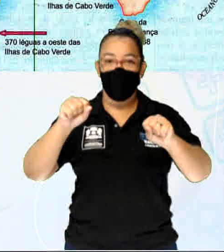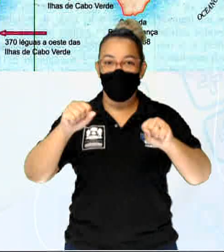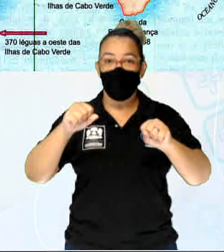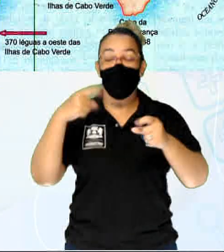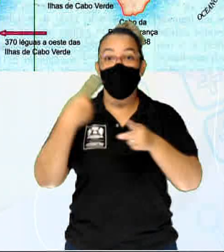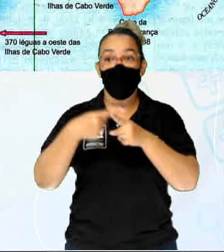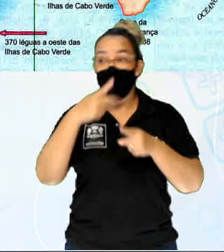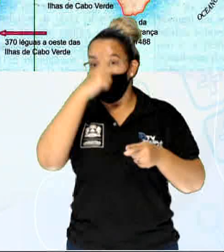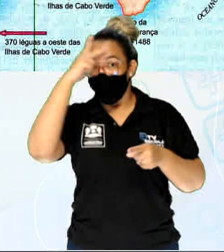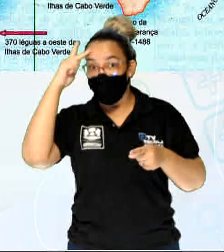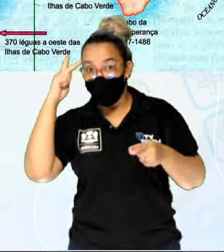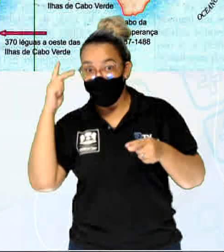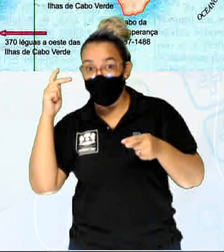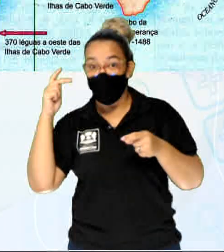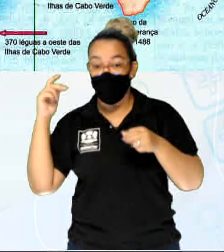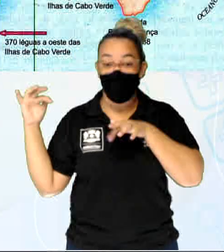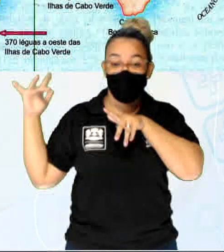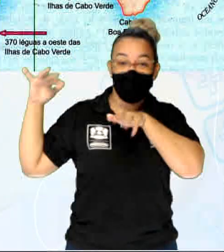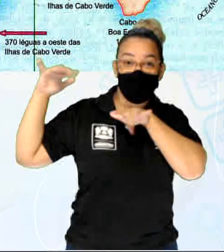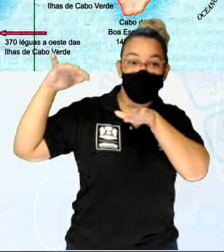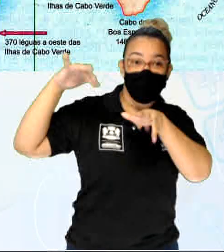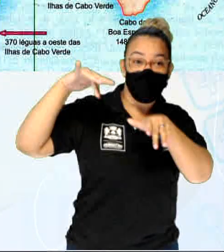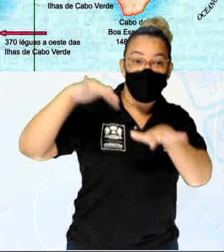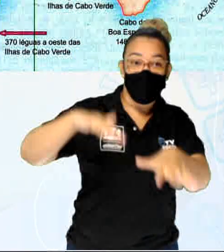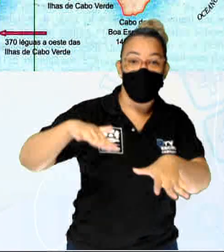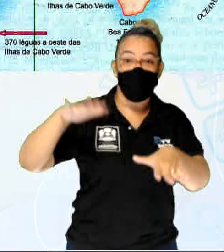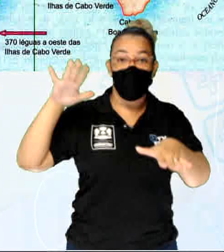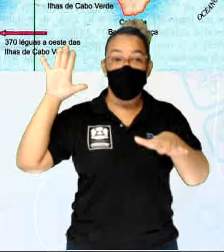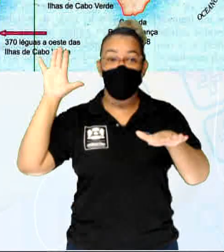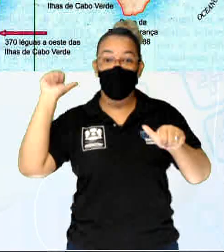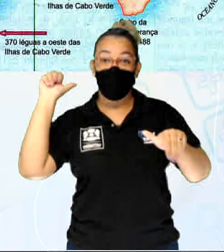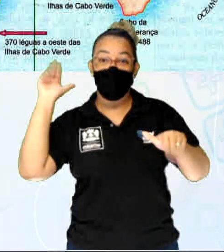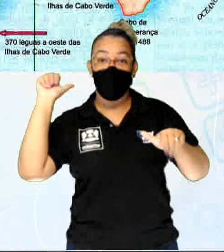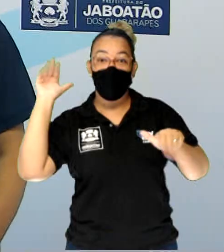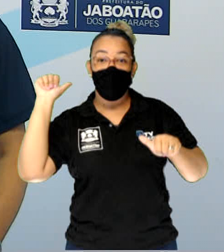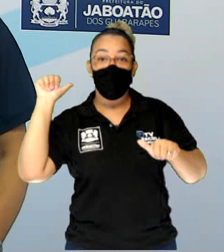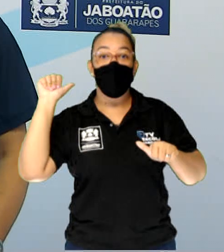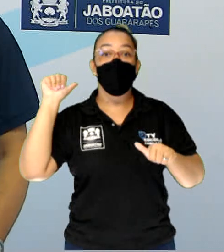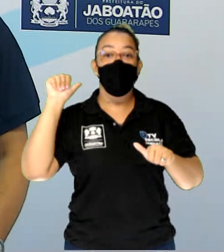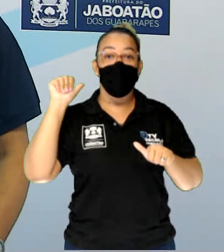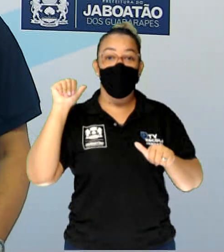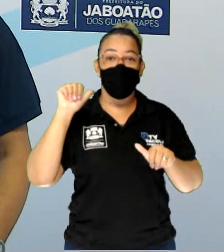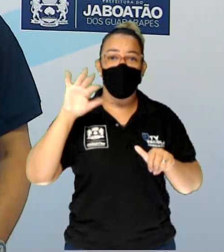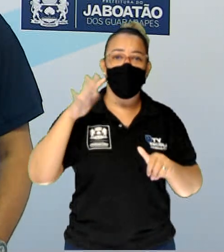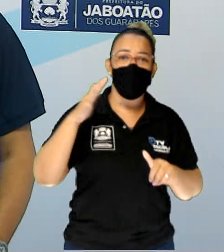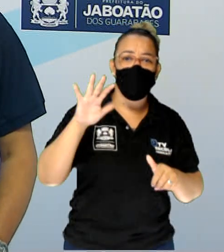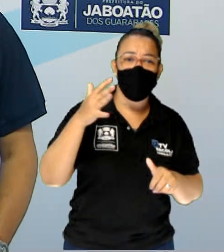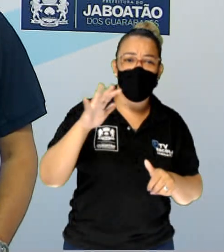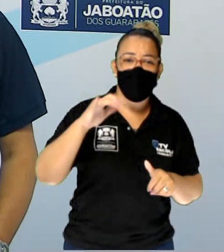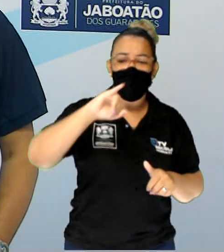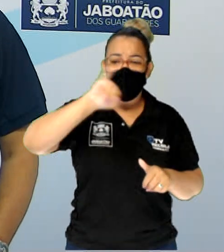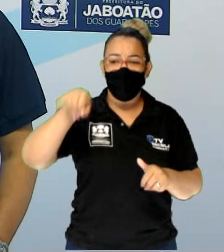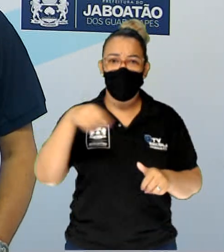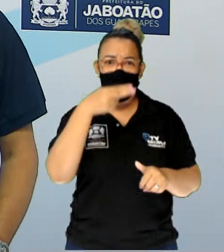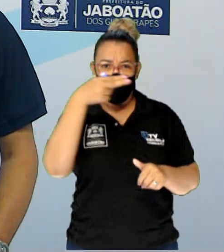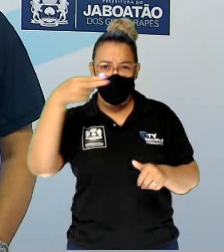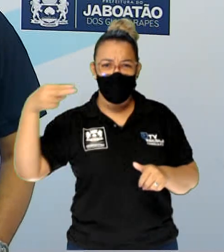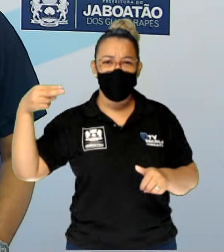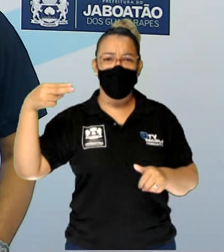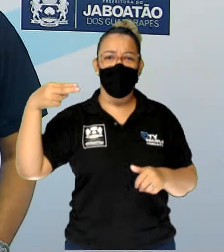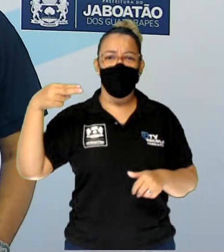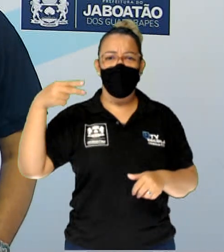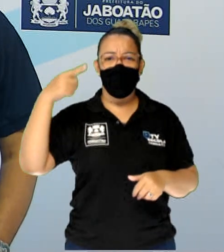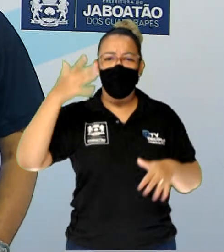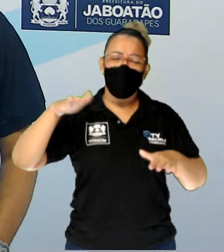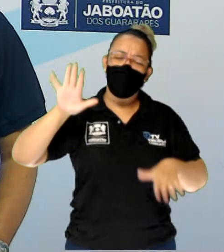espanhóis, no ano de sua fundação. Isso aí está relacionado lá às missões jesuíticas. Durante o